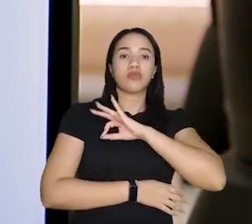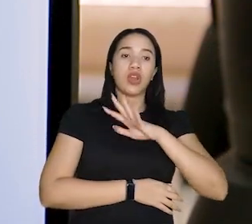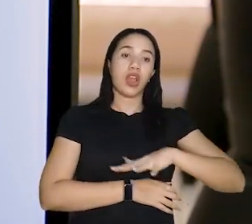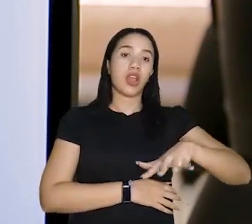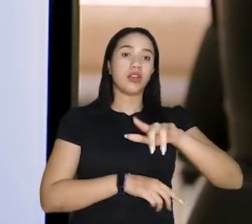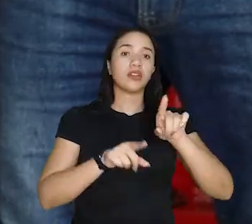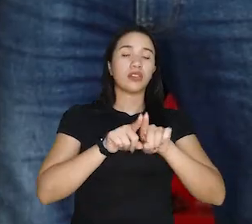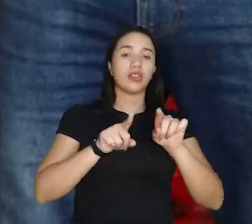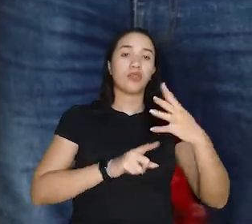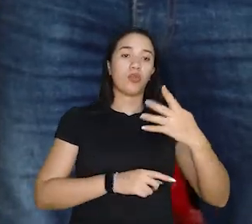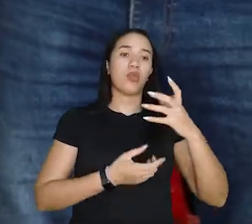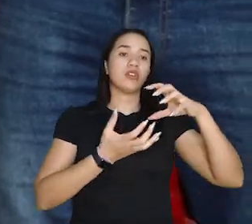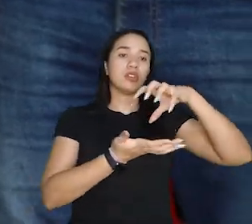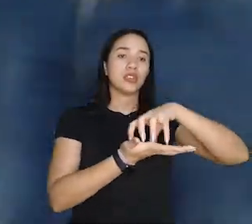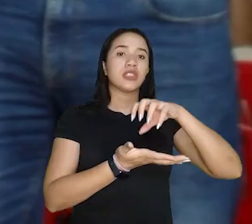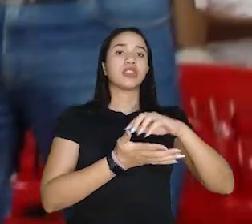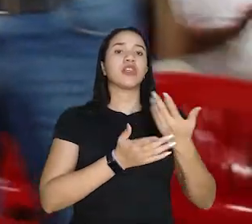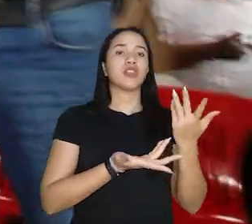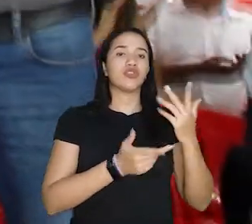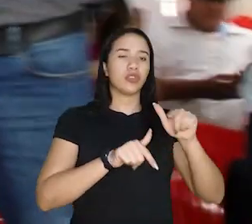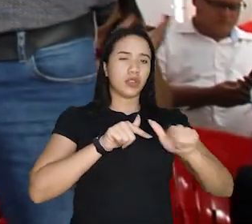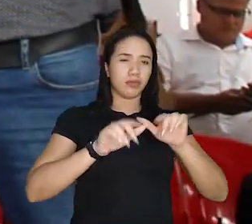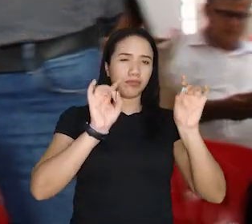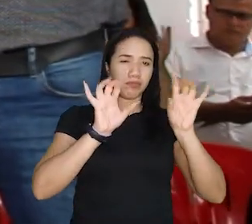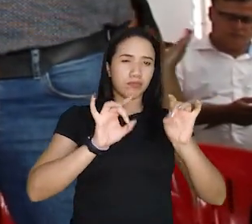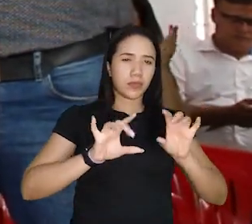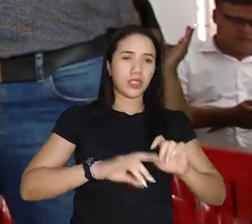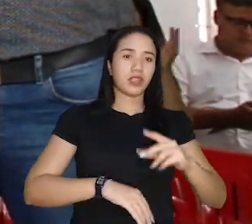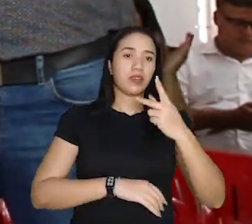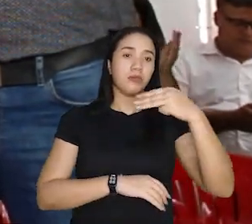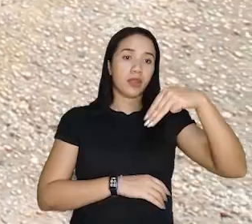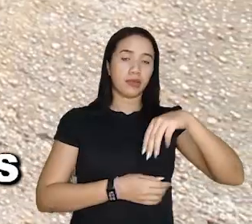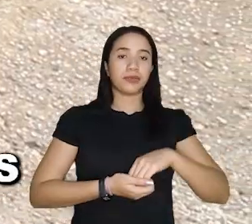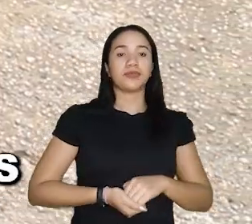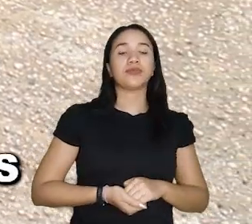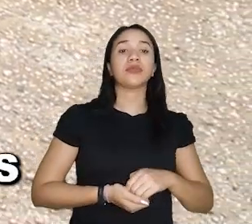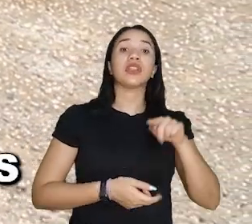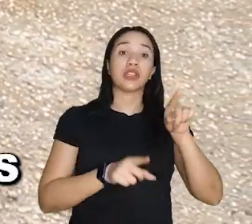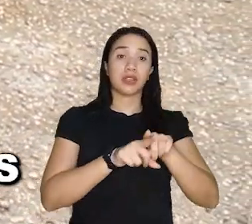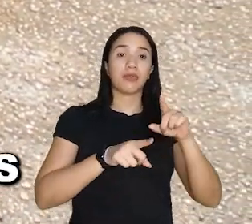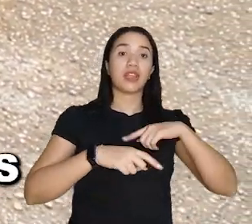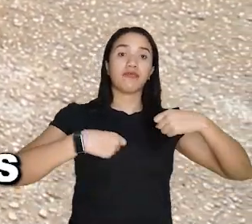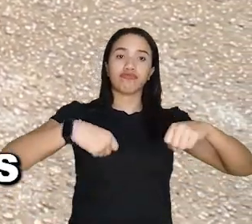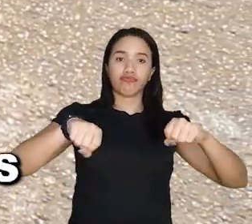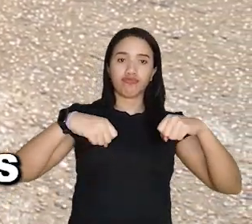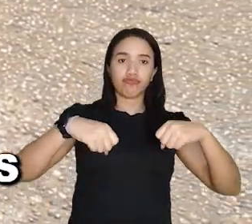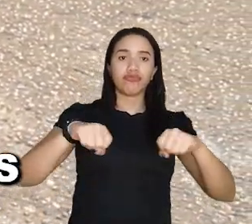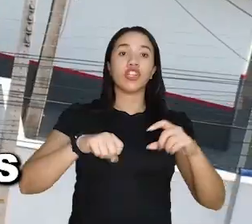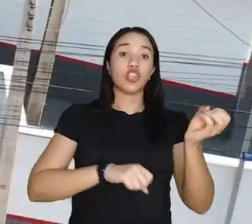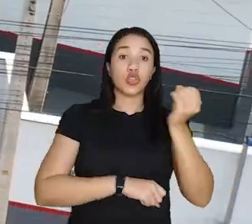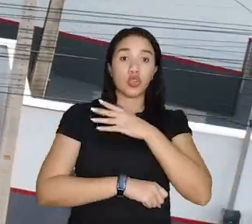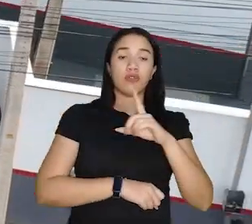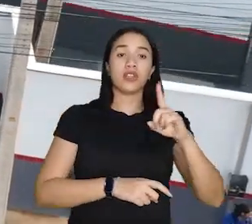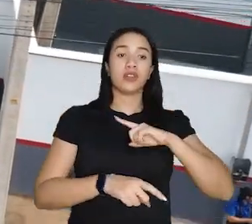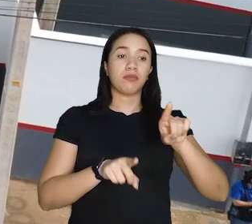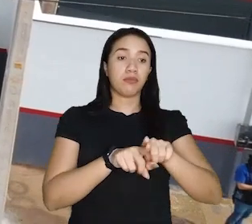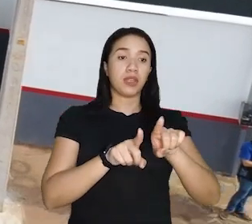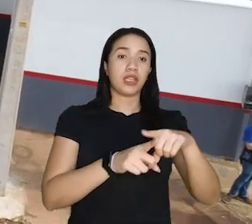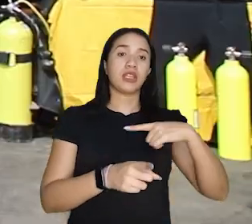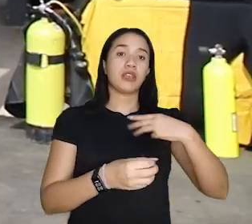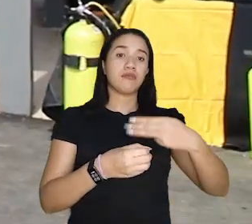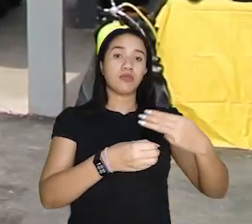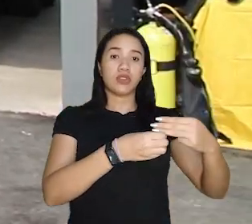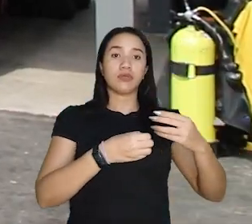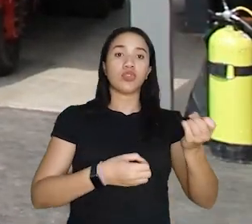Policiamento Regional e da 4ª Companhia Independente de Missões Especiais da PM. A Guarda Municipal ganhou motocicletas e o município tem